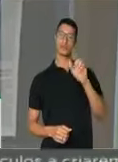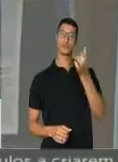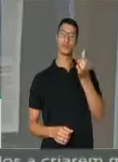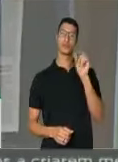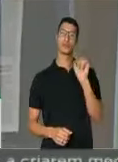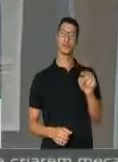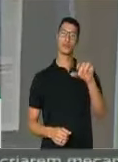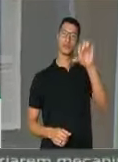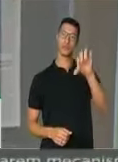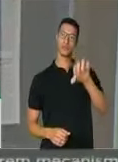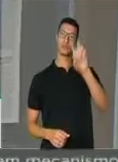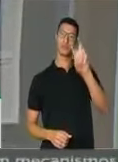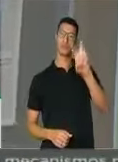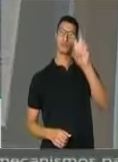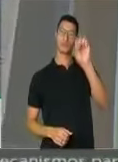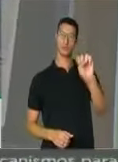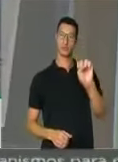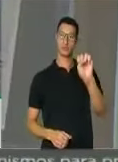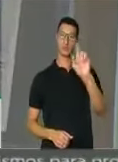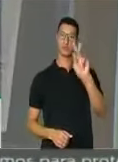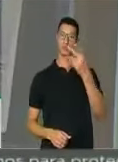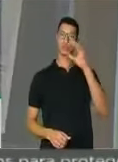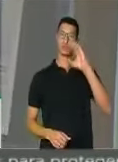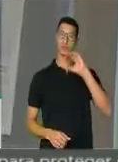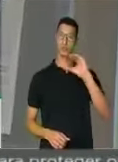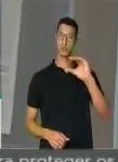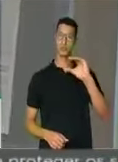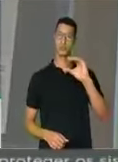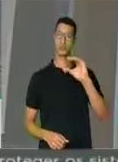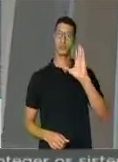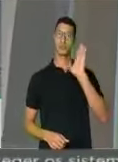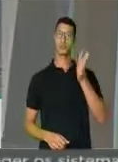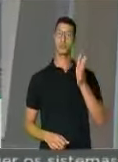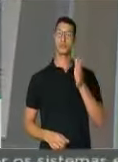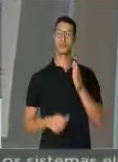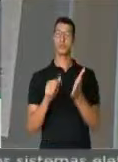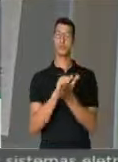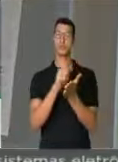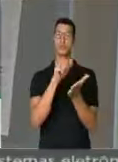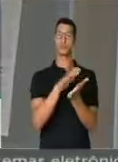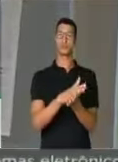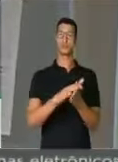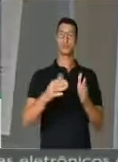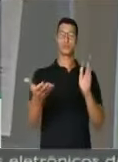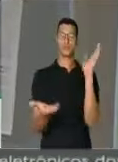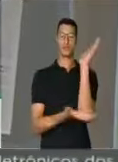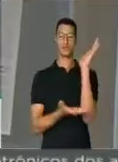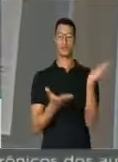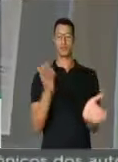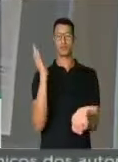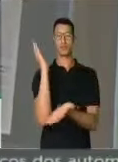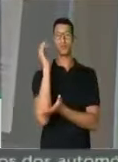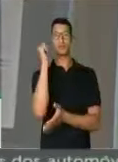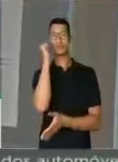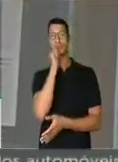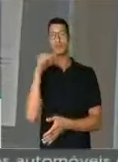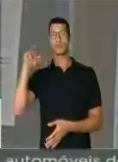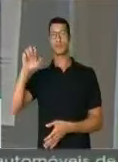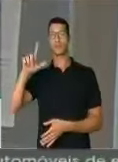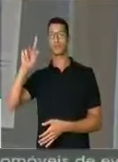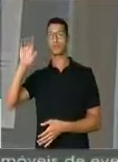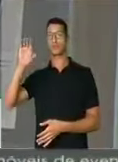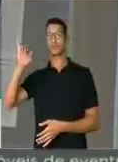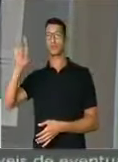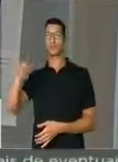.958 hectares. Ele já foi multado por extração ilegal de madeira. Sua mulher, Nelsi, é